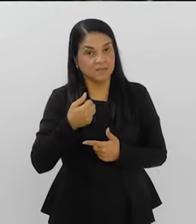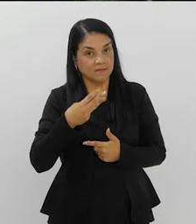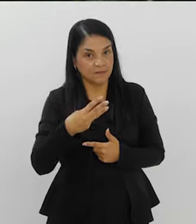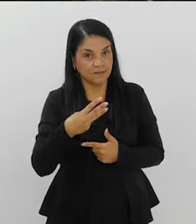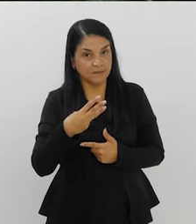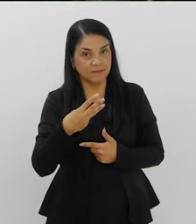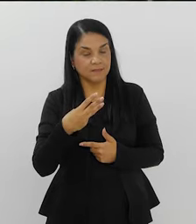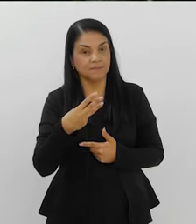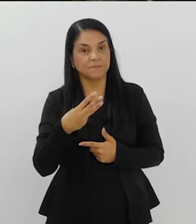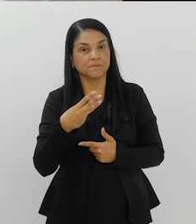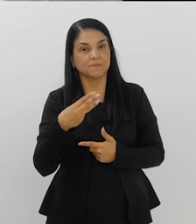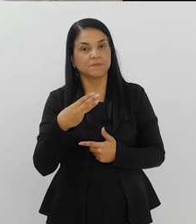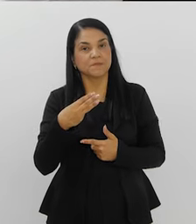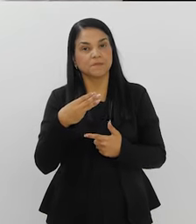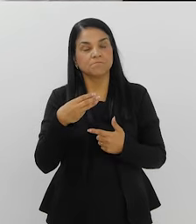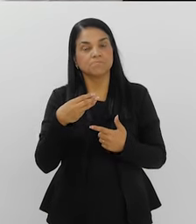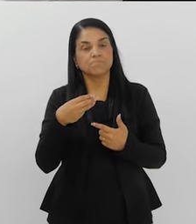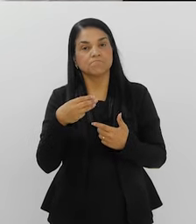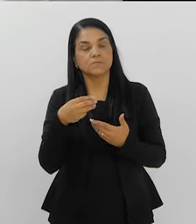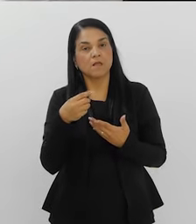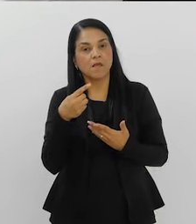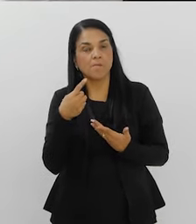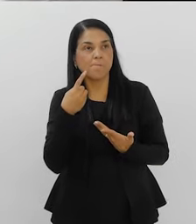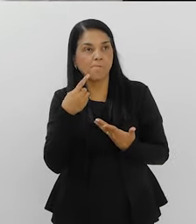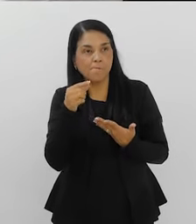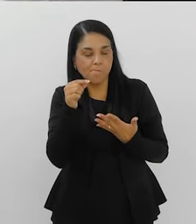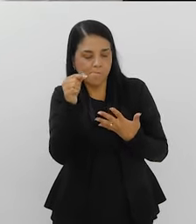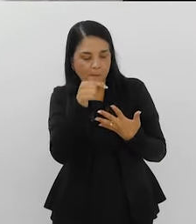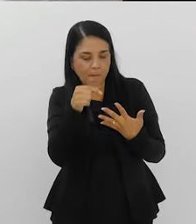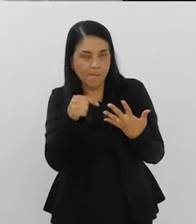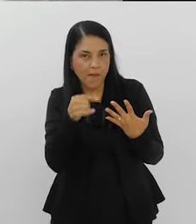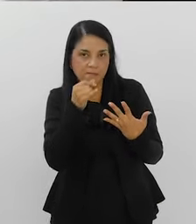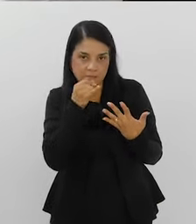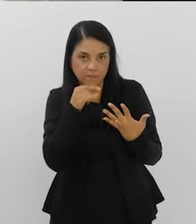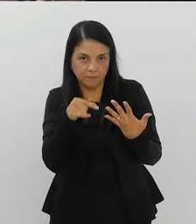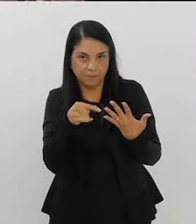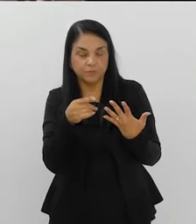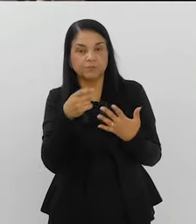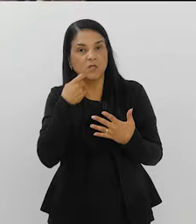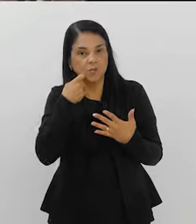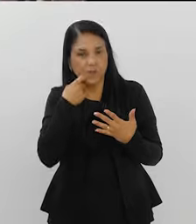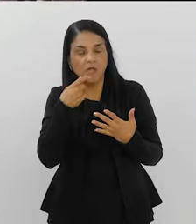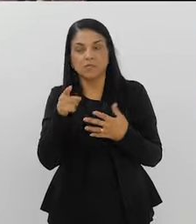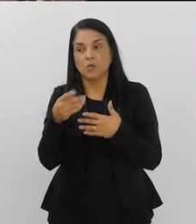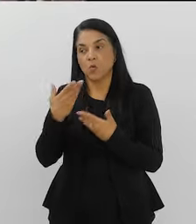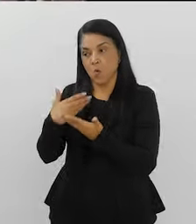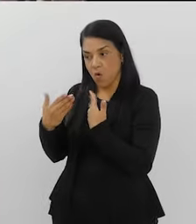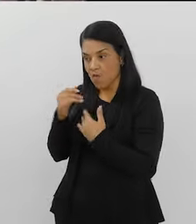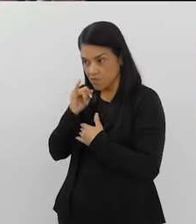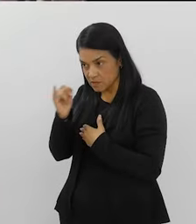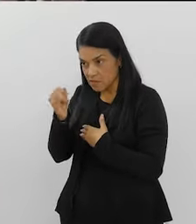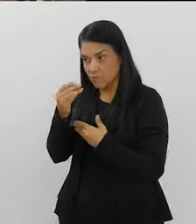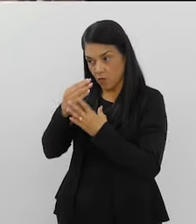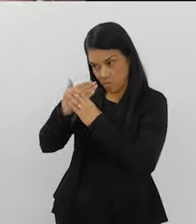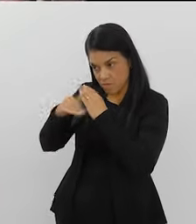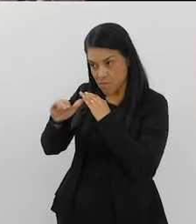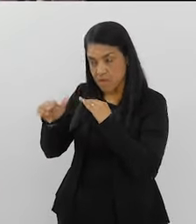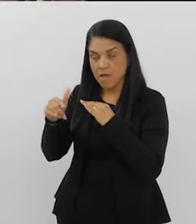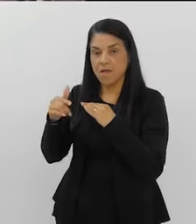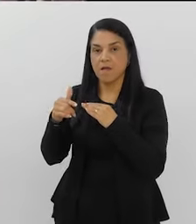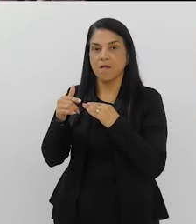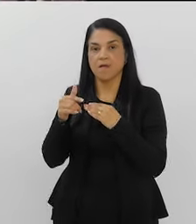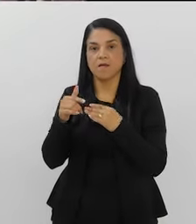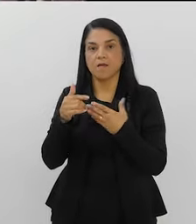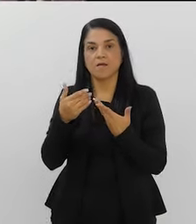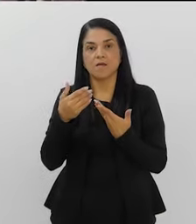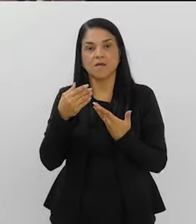surpresos com isso? É, então, aí eu fui, falei com ele, vou enviar para você. Nós enviamos as amostras do ano passado, em novembro.